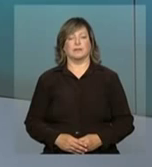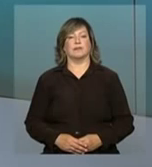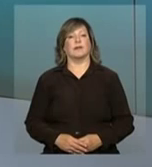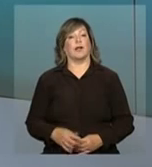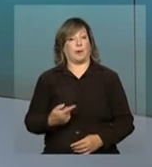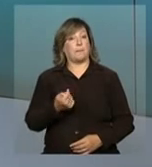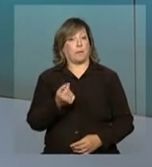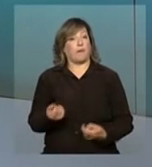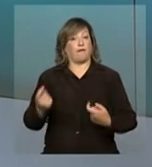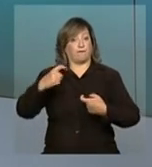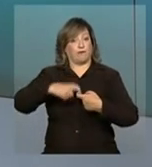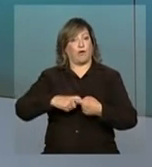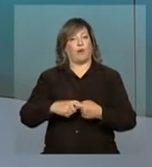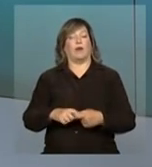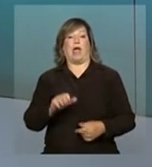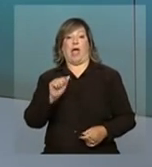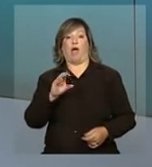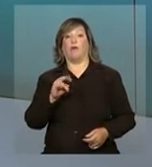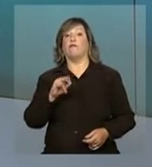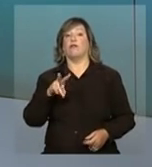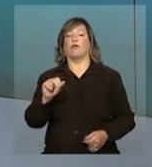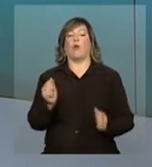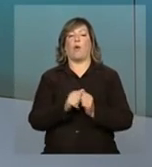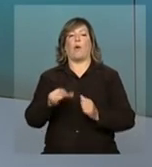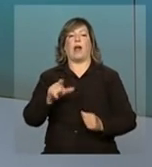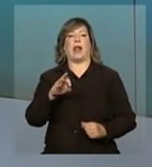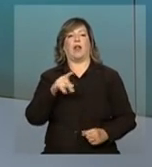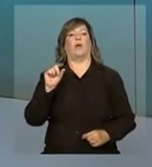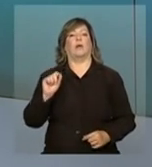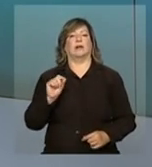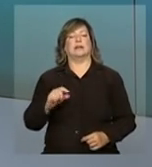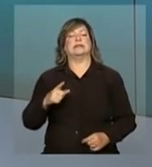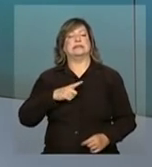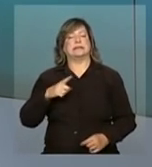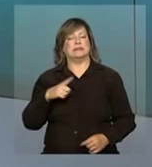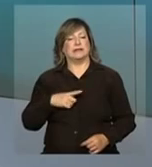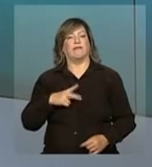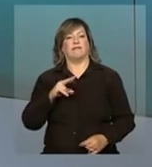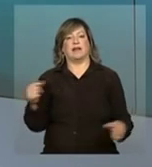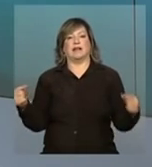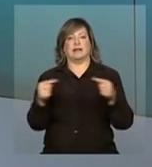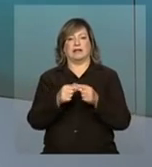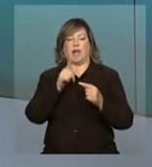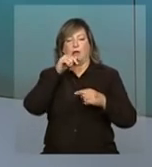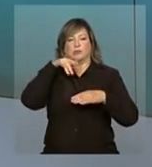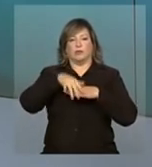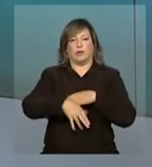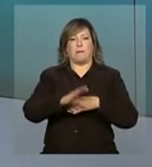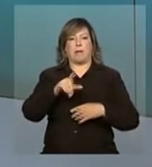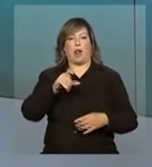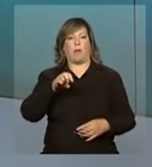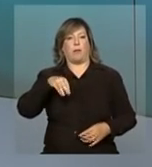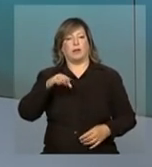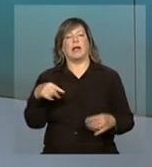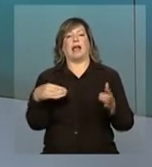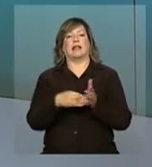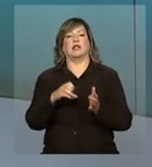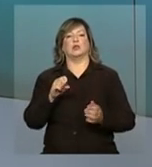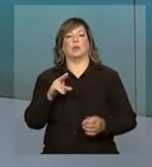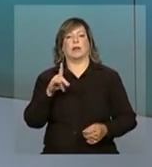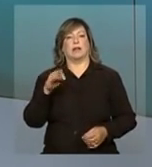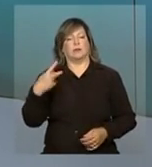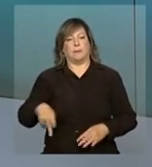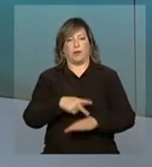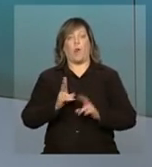E daqui a pouco a gente volta ao vivo com o leilão da linha de transmissão que vai ligar a hidrelétrica de Belo Monte ao sudeste